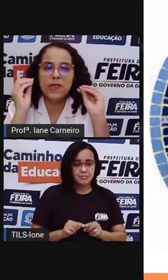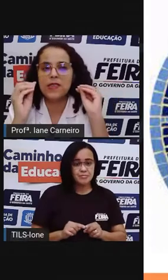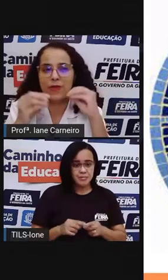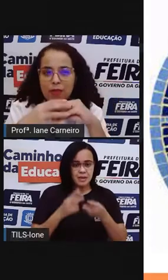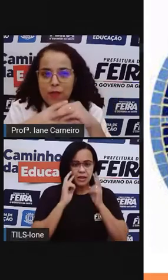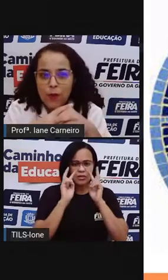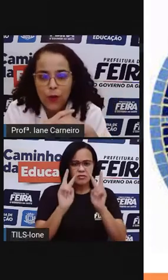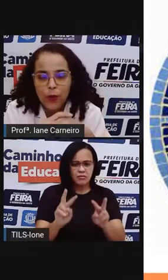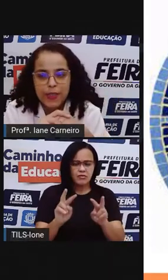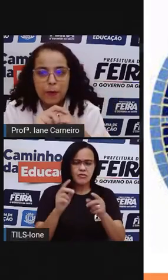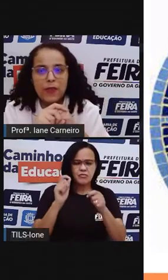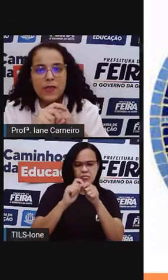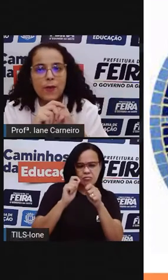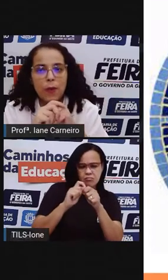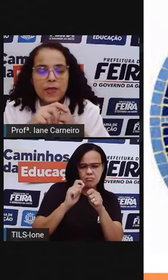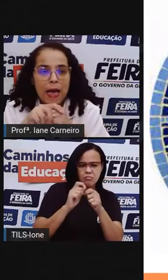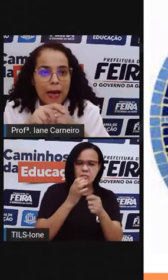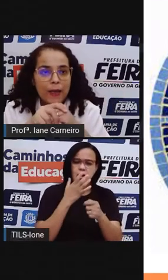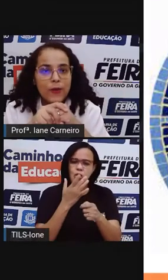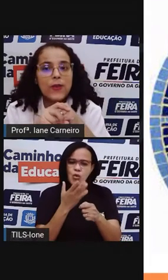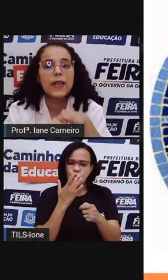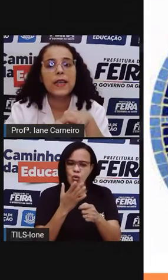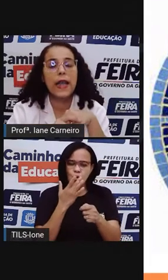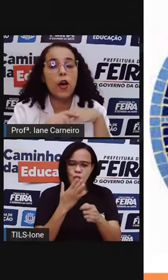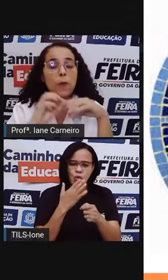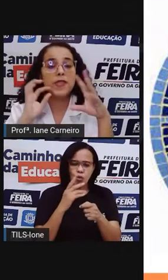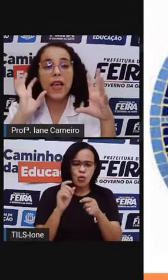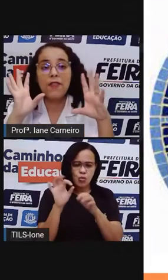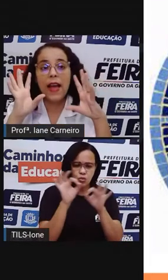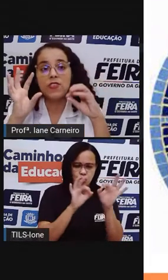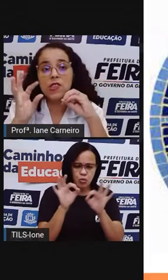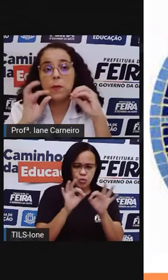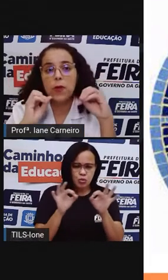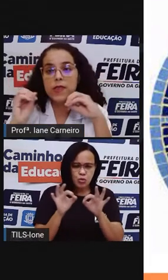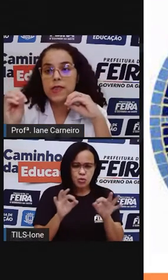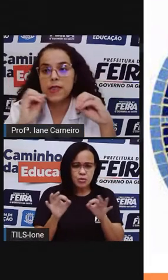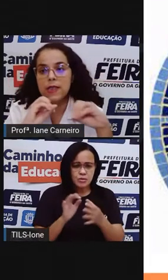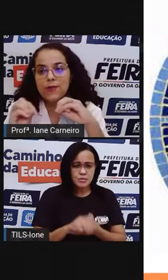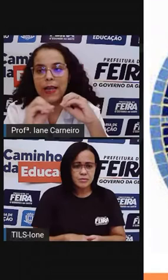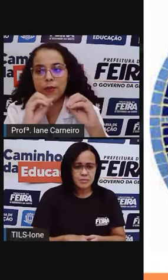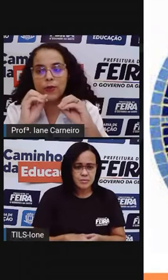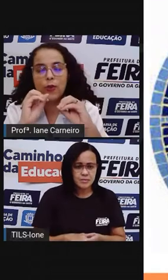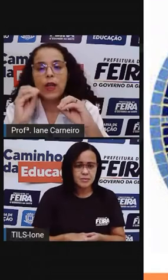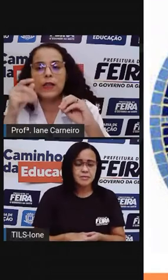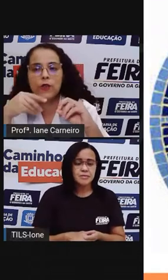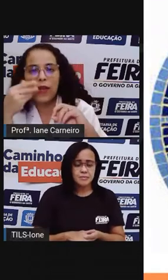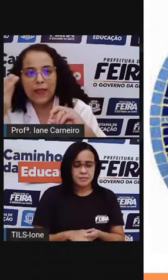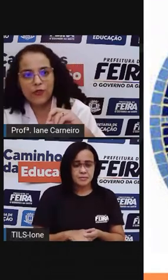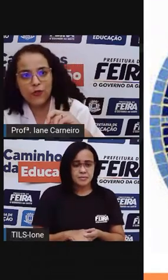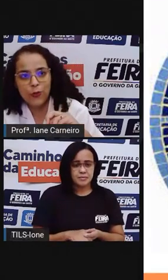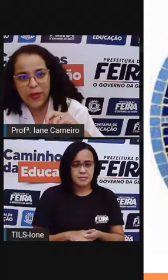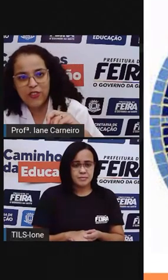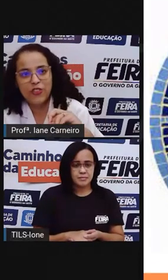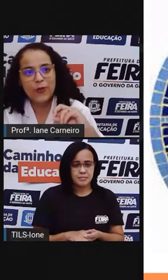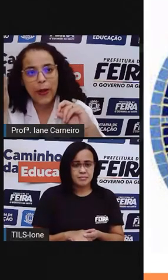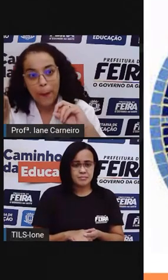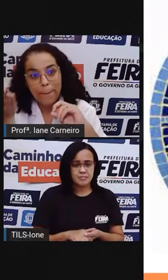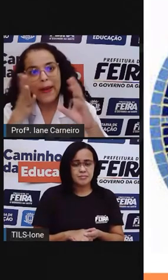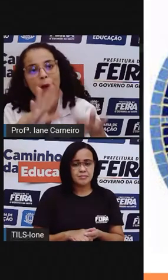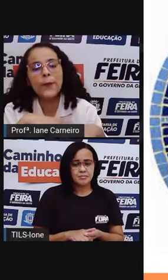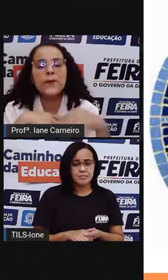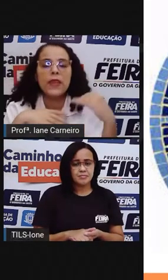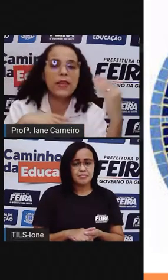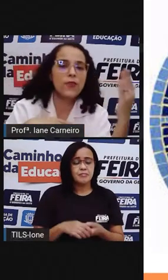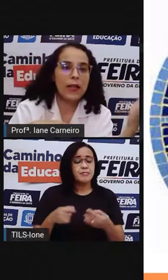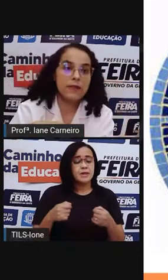composição das cores para fazer o mosaico, Observem a disposição, né? Do lado do peixinho, que é o